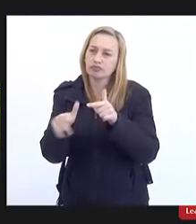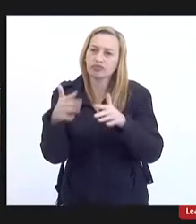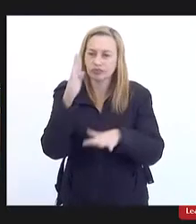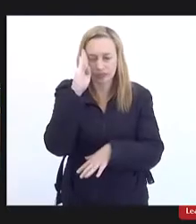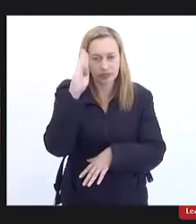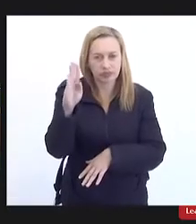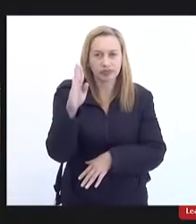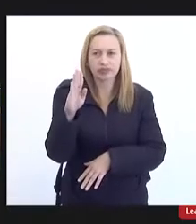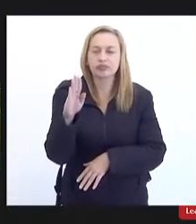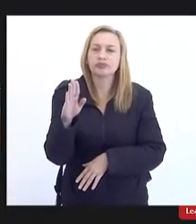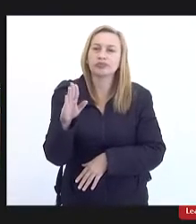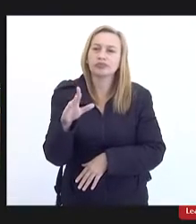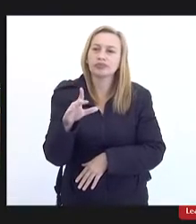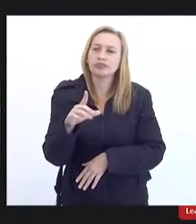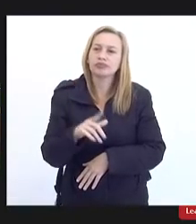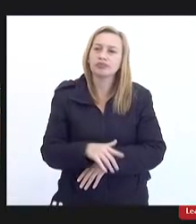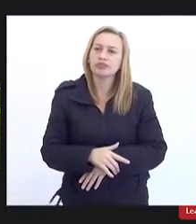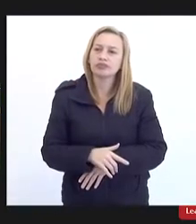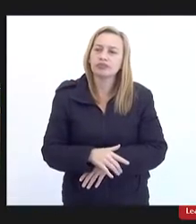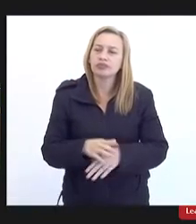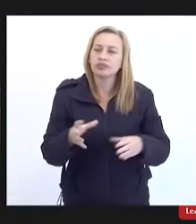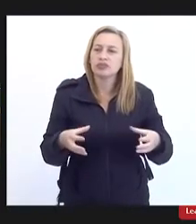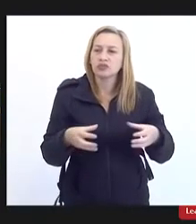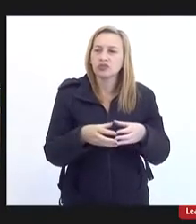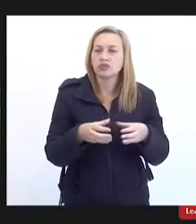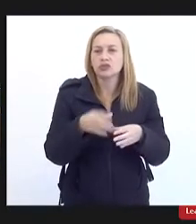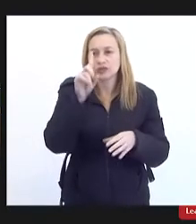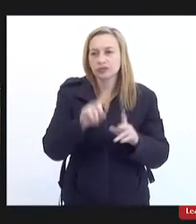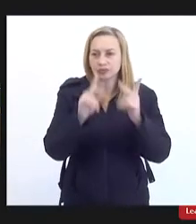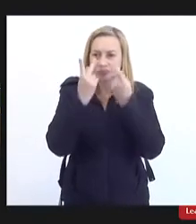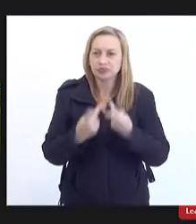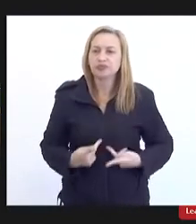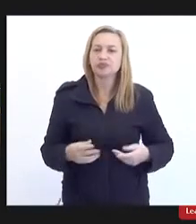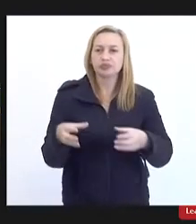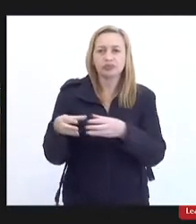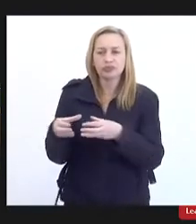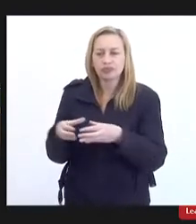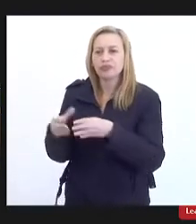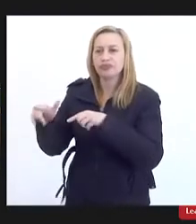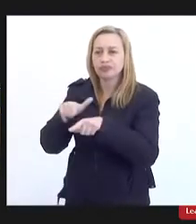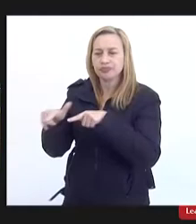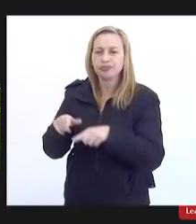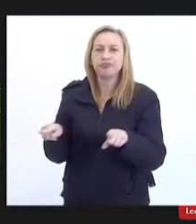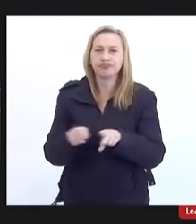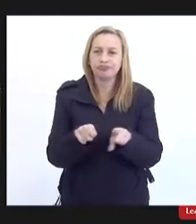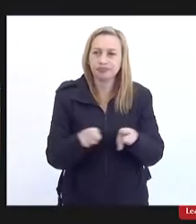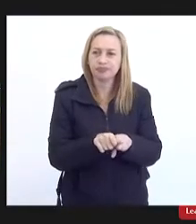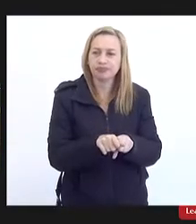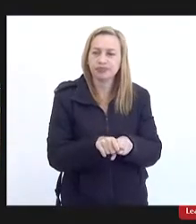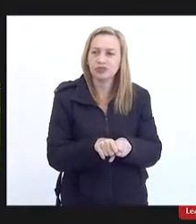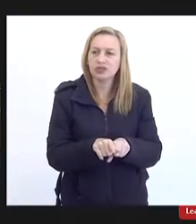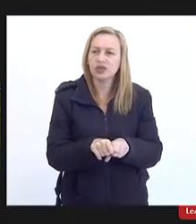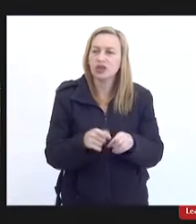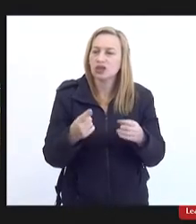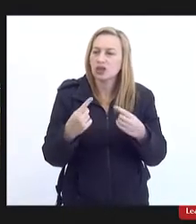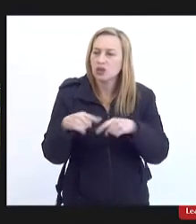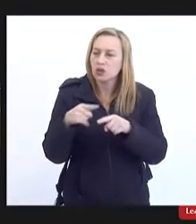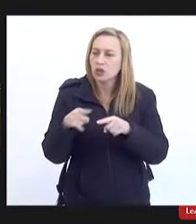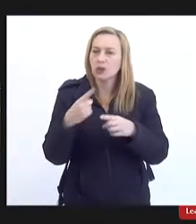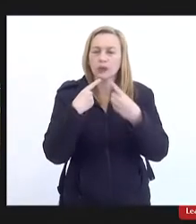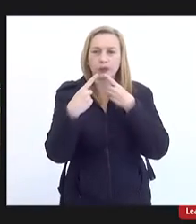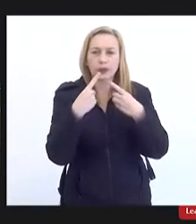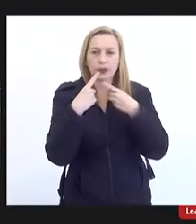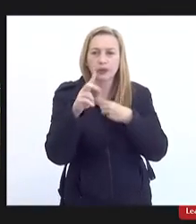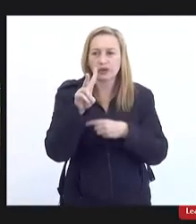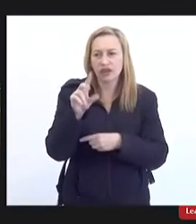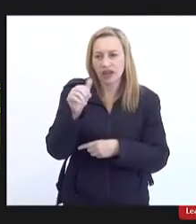que haja a intervenção não só da Comissão de Direito Humano mas da Comissão de Trabalho também que lida diretamente com isso para que provoque o debate não somente em